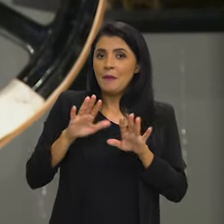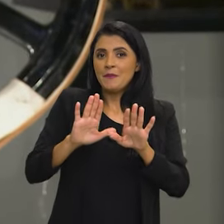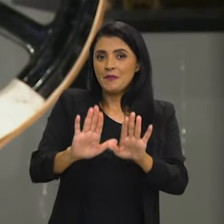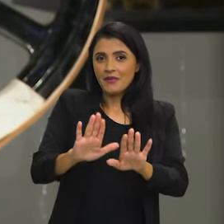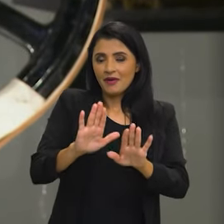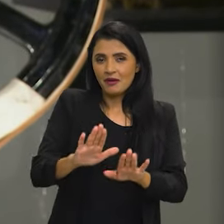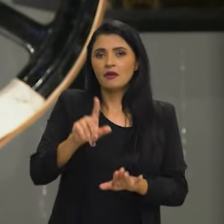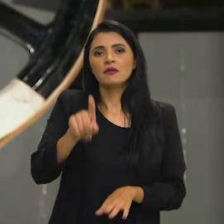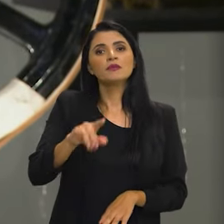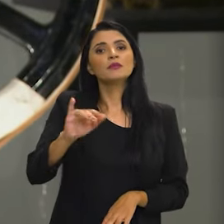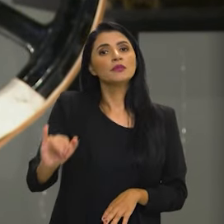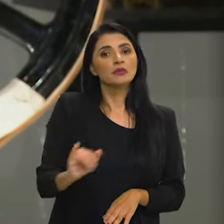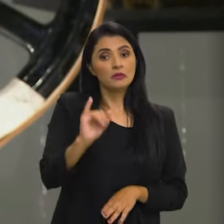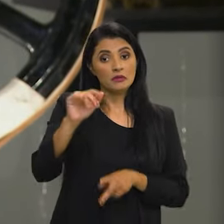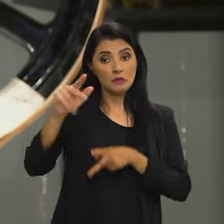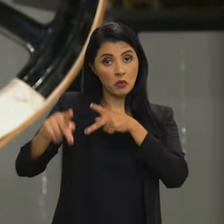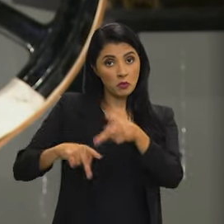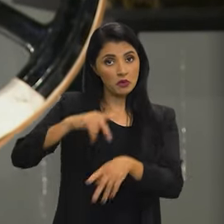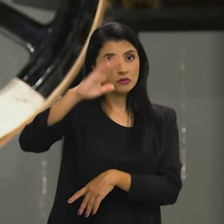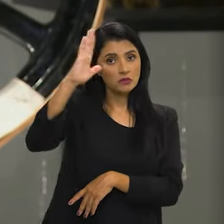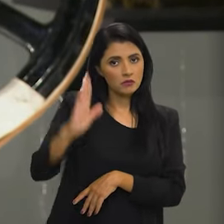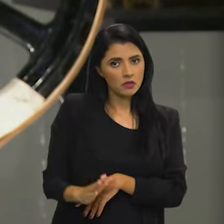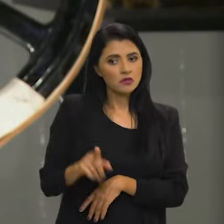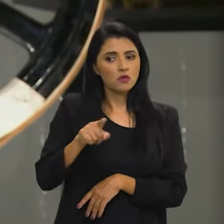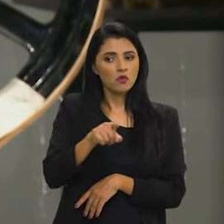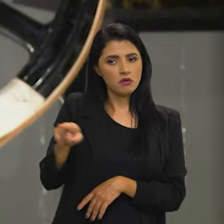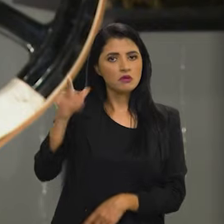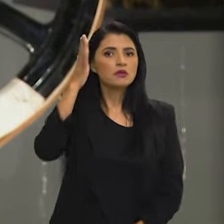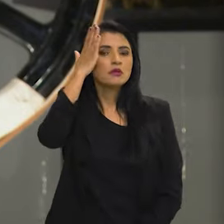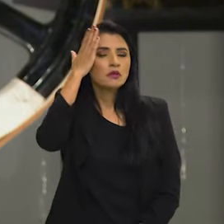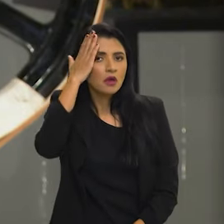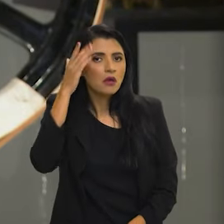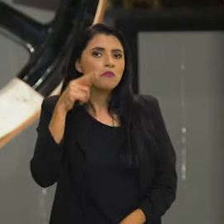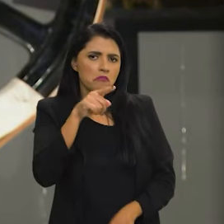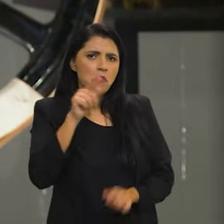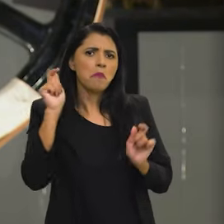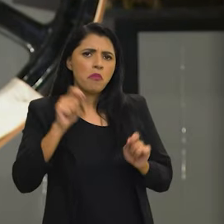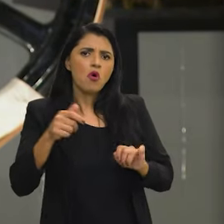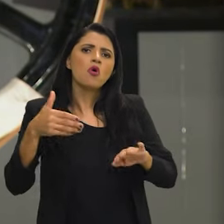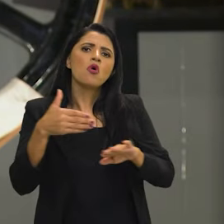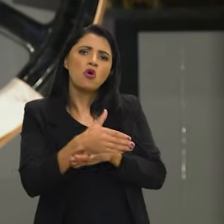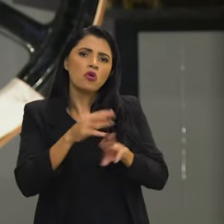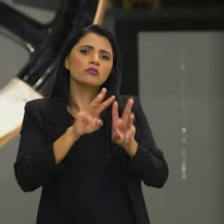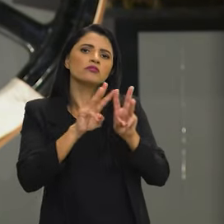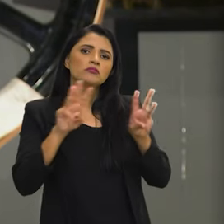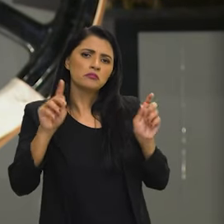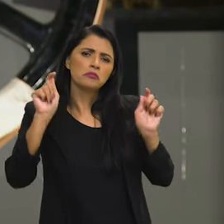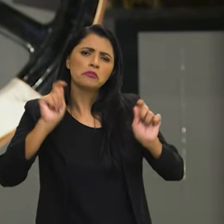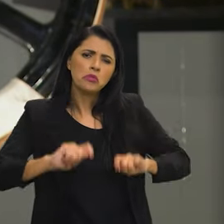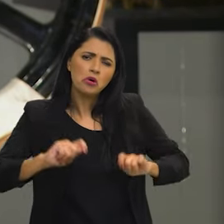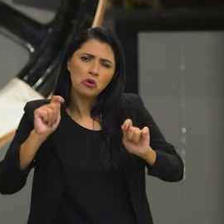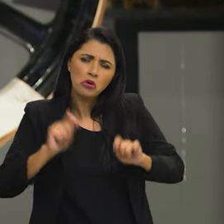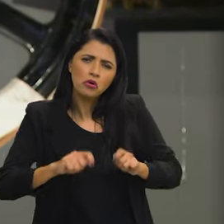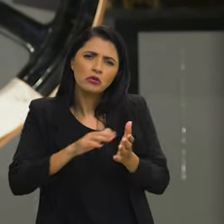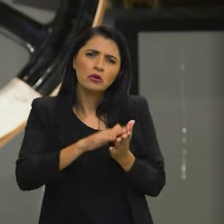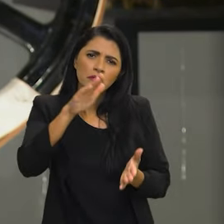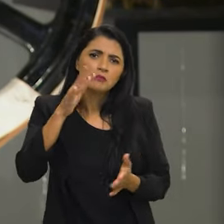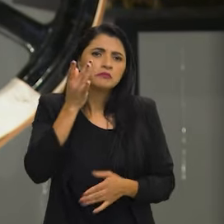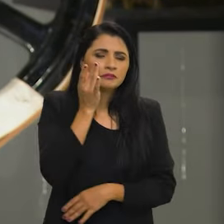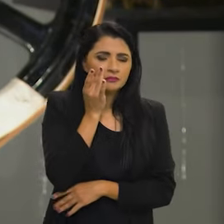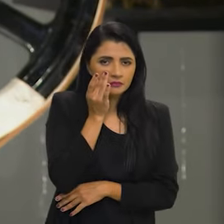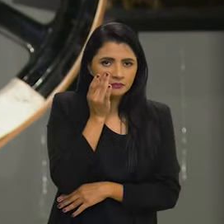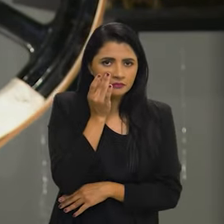desafio, mas é importante que a população brasileira saiba, ela pode consultar o acervo do Arquivo Nacional